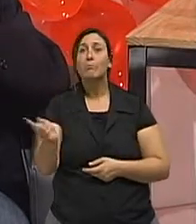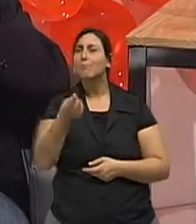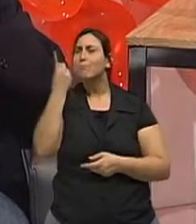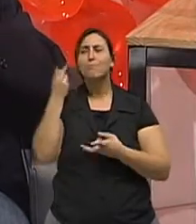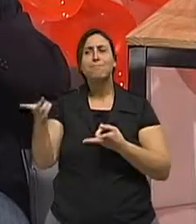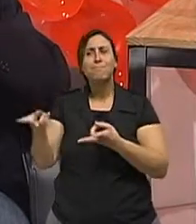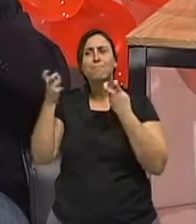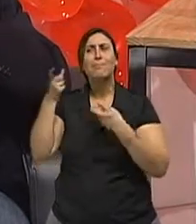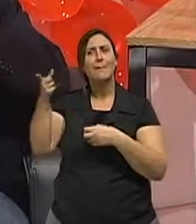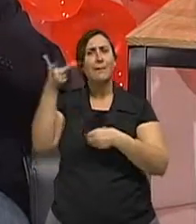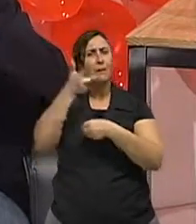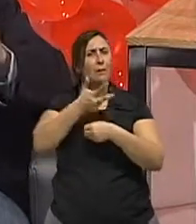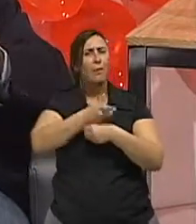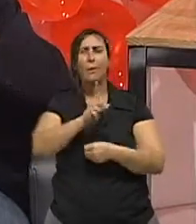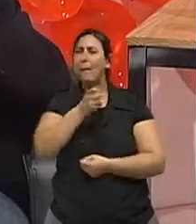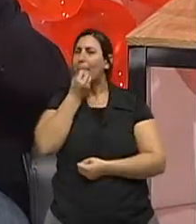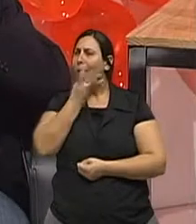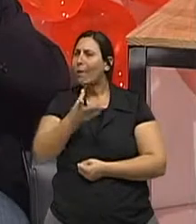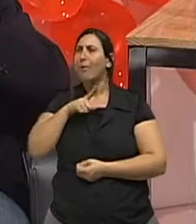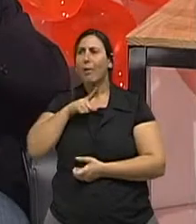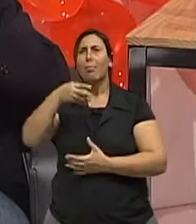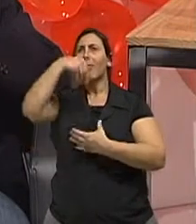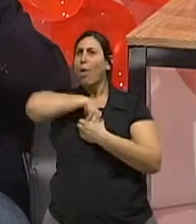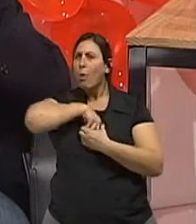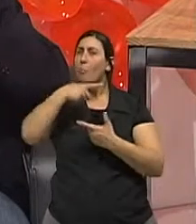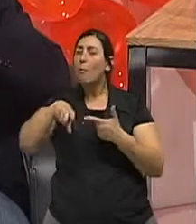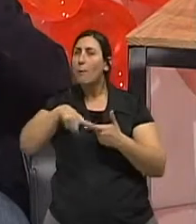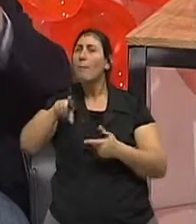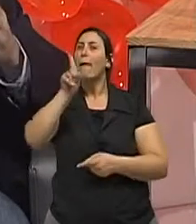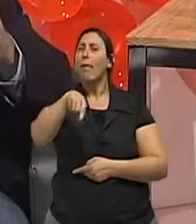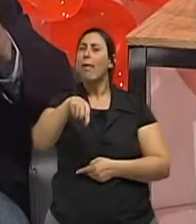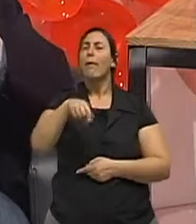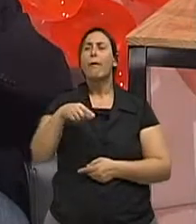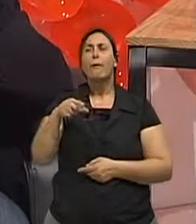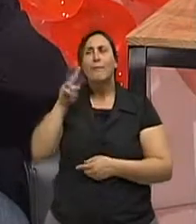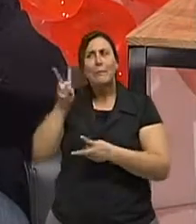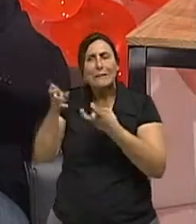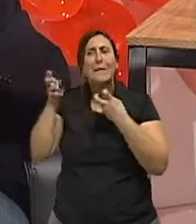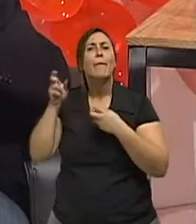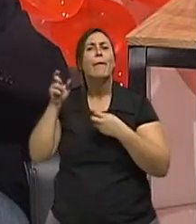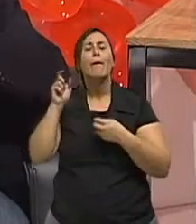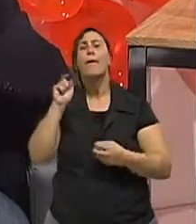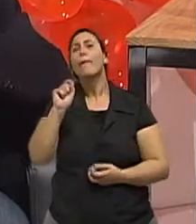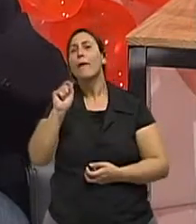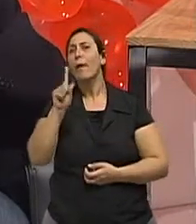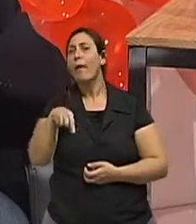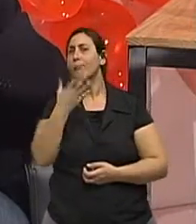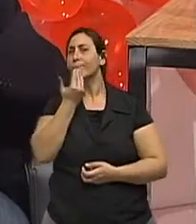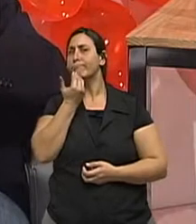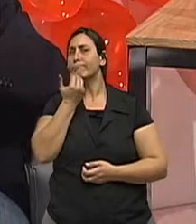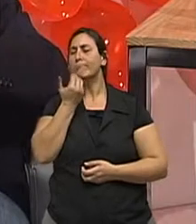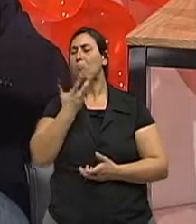o idoso está sofrendo alguma doença, está cometido de alguma doença, é a perda de